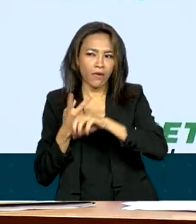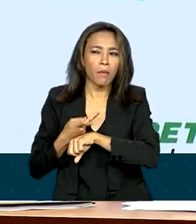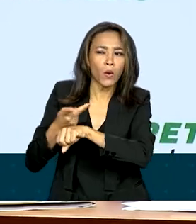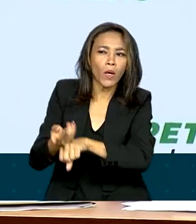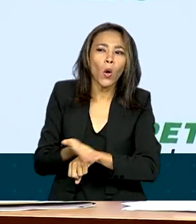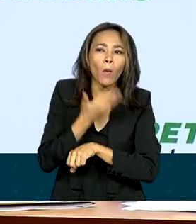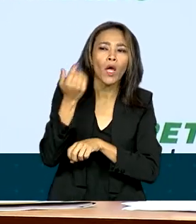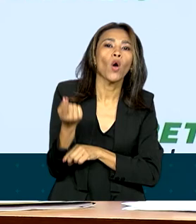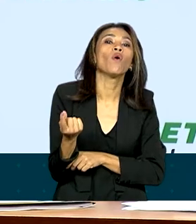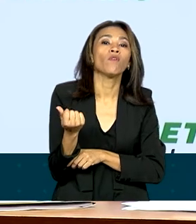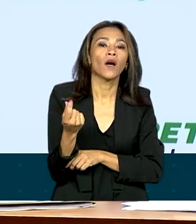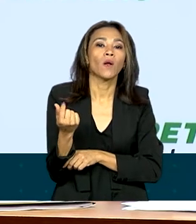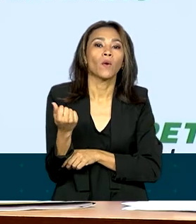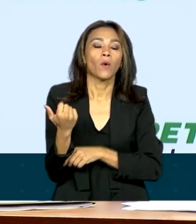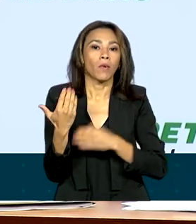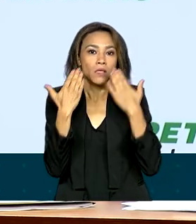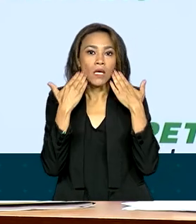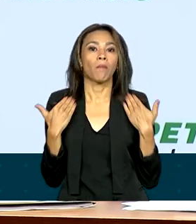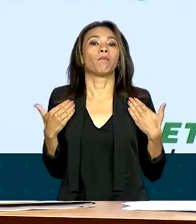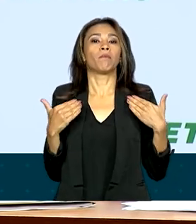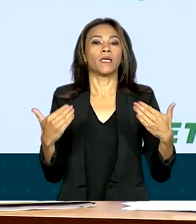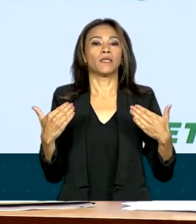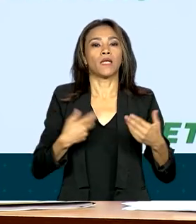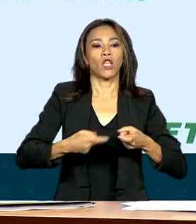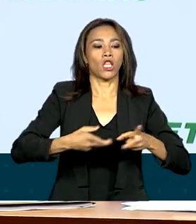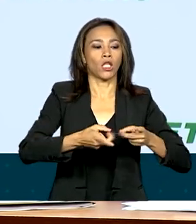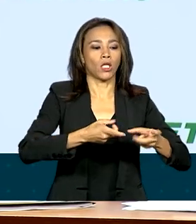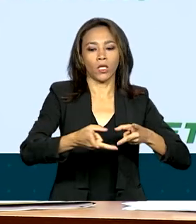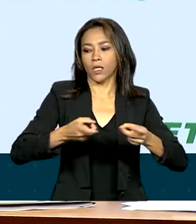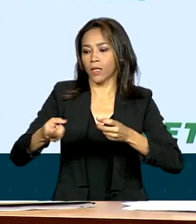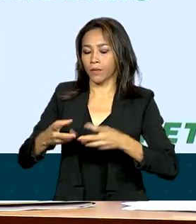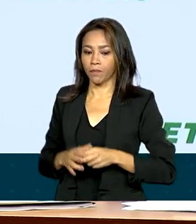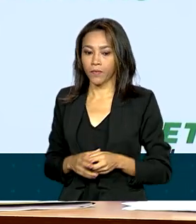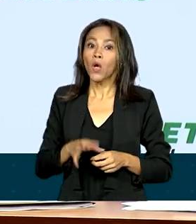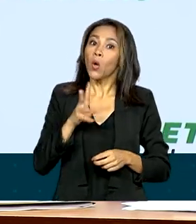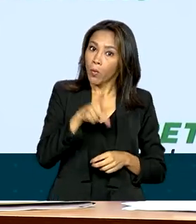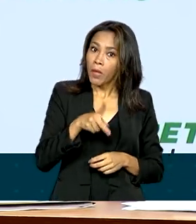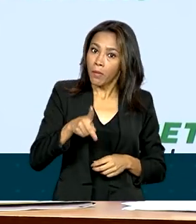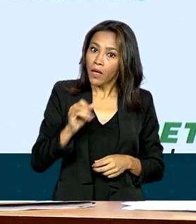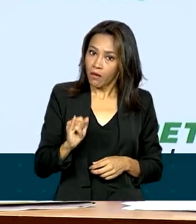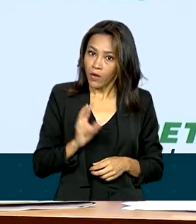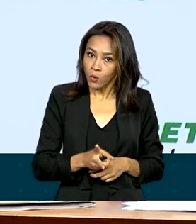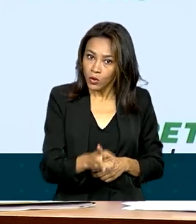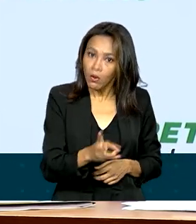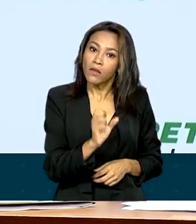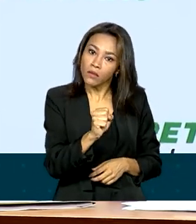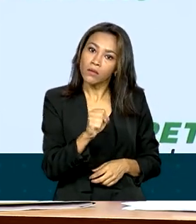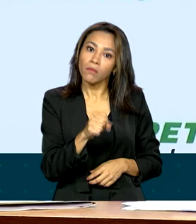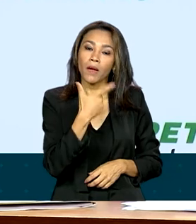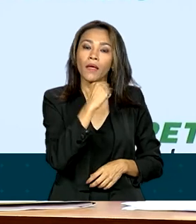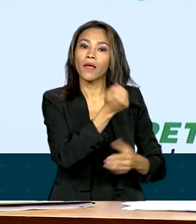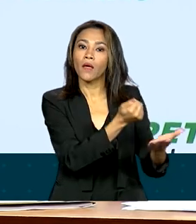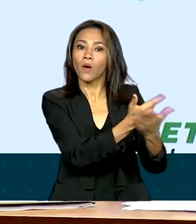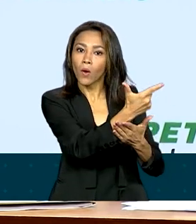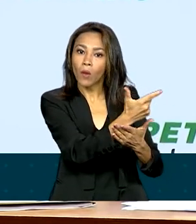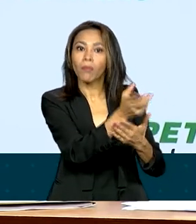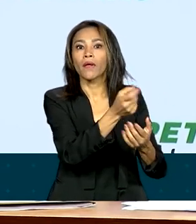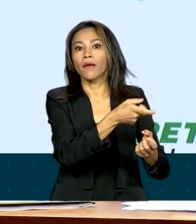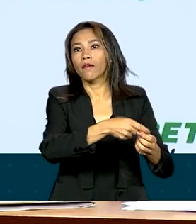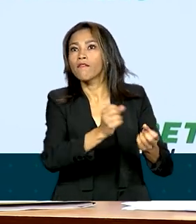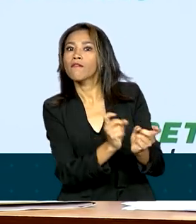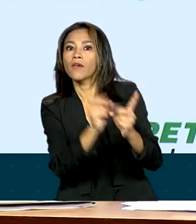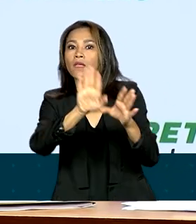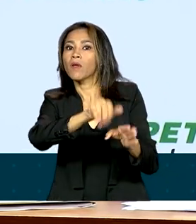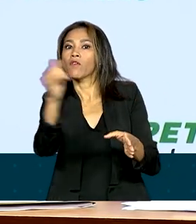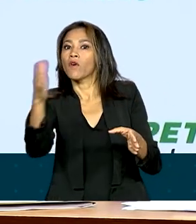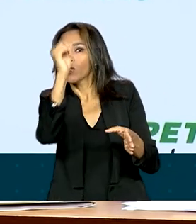posicionar no mercado interno. O PPI vai estar em vigor no Brasil? Vai. Para quem? Para o importador e para quem quiser importar. Ele vai ser